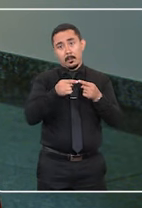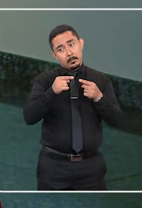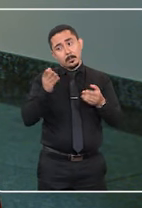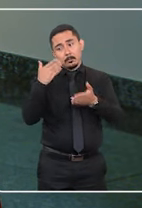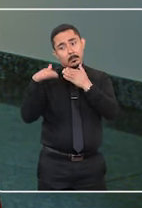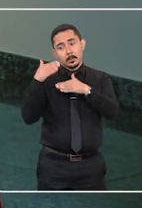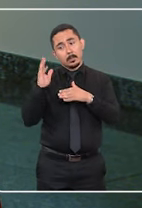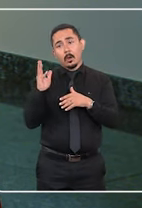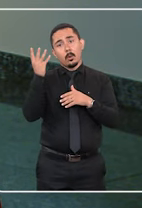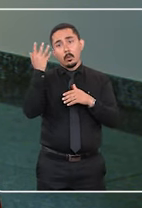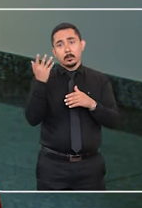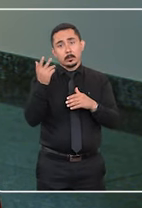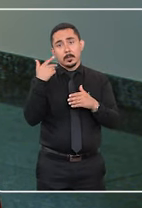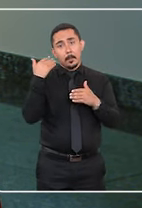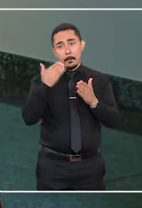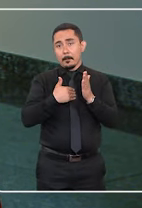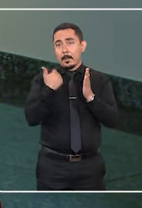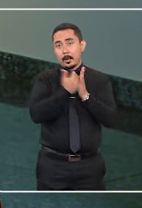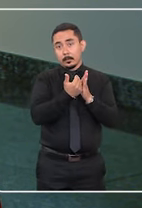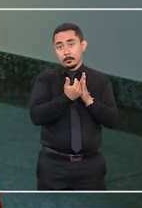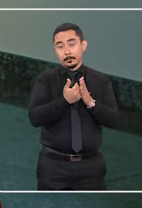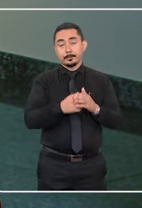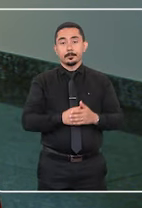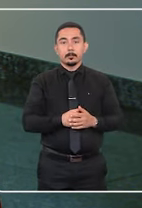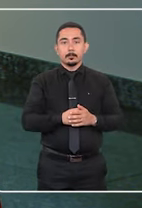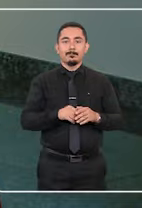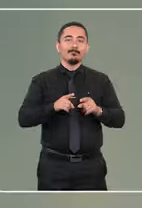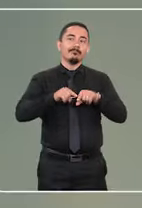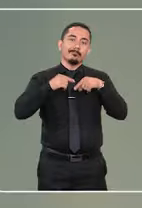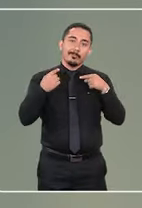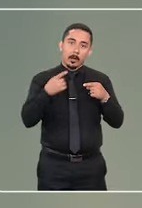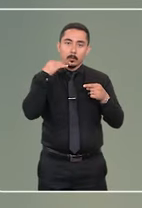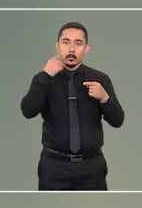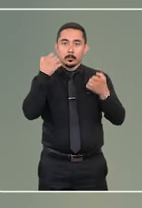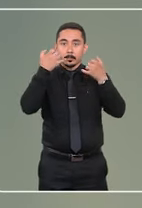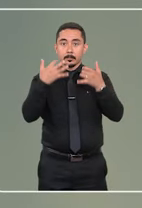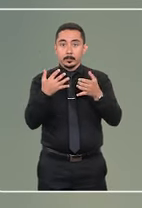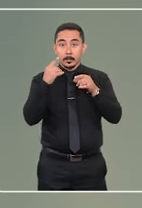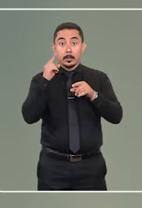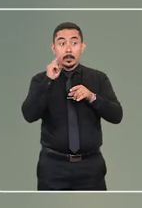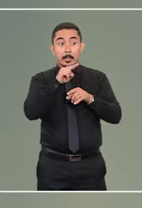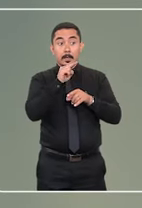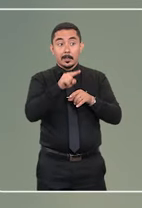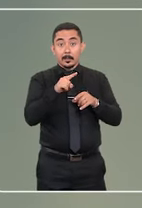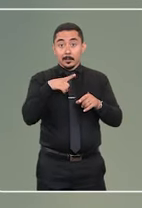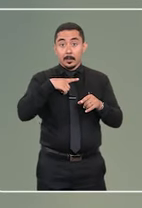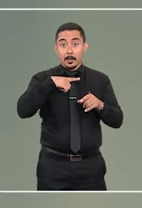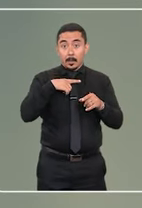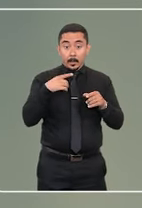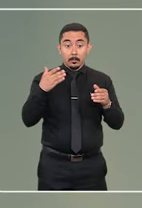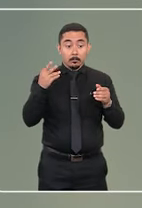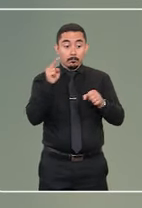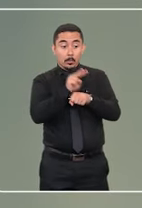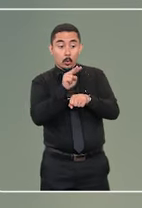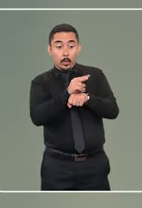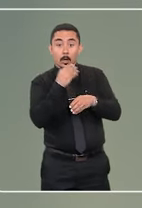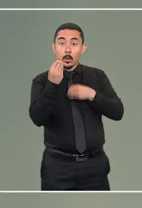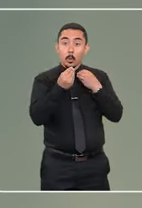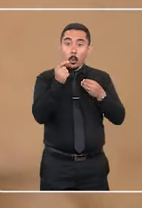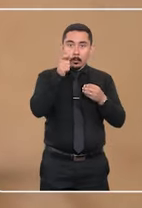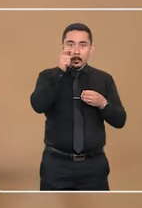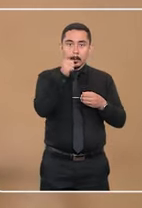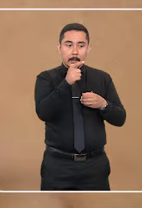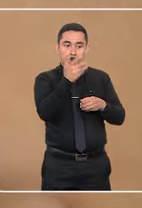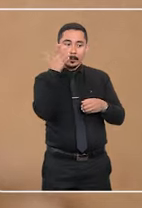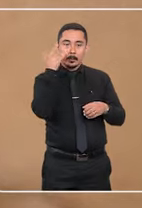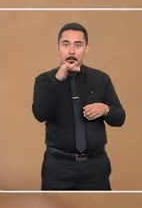de situação, que era o que ocorria com maior frequência. Mas o advogado pondera que a convenção tem ferramentas